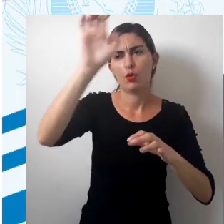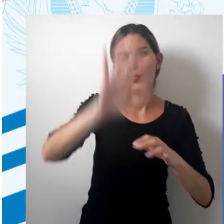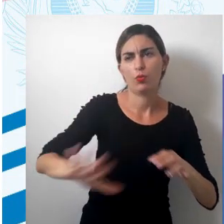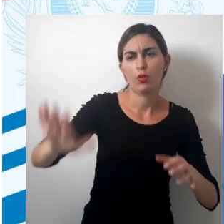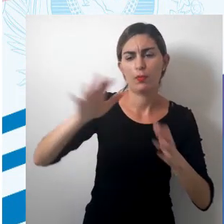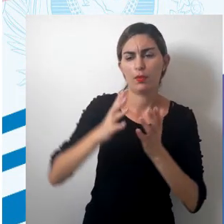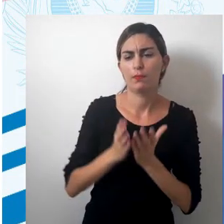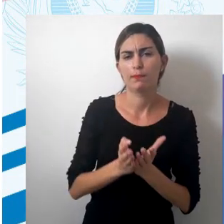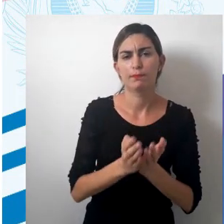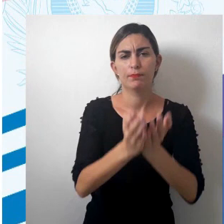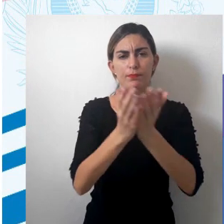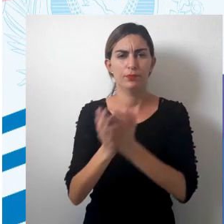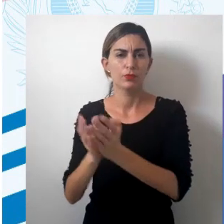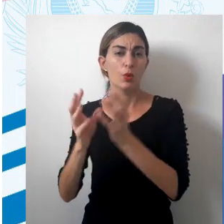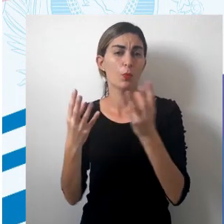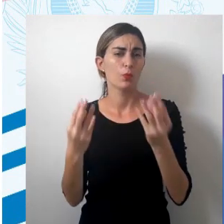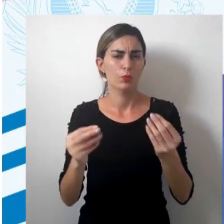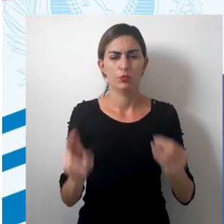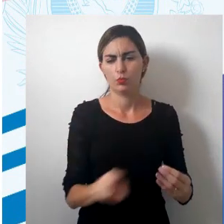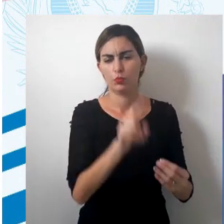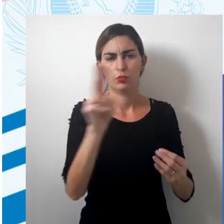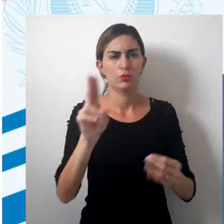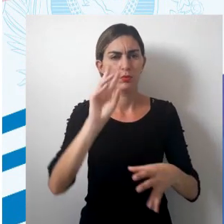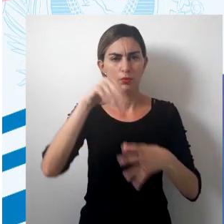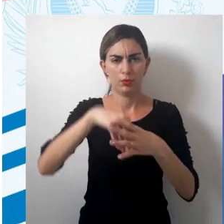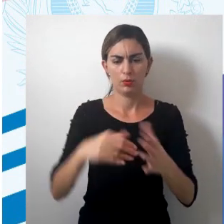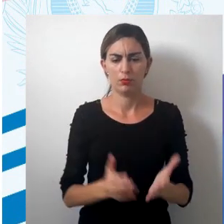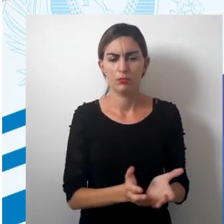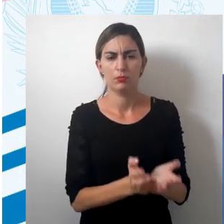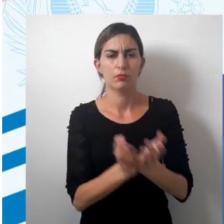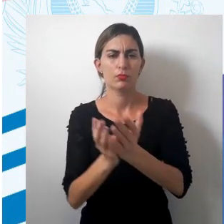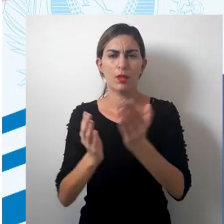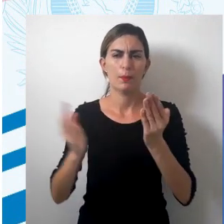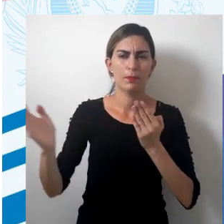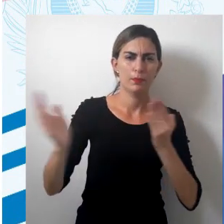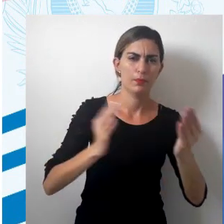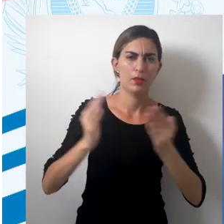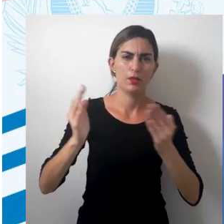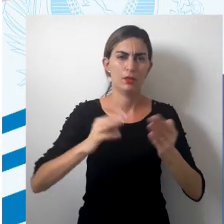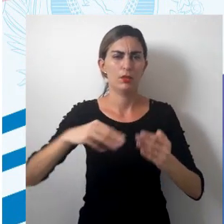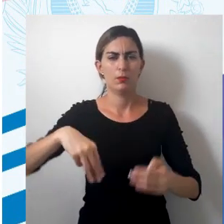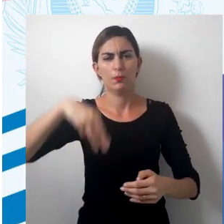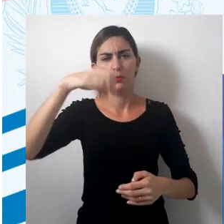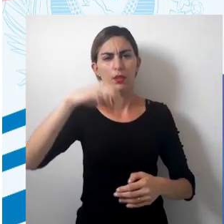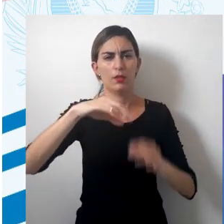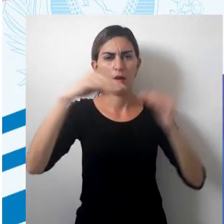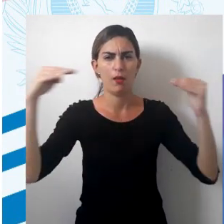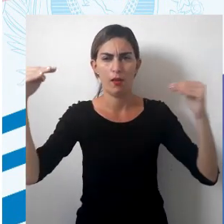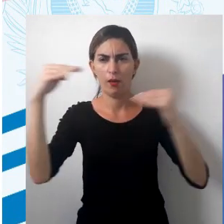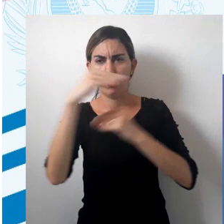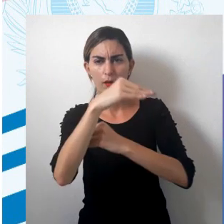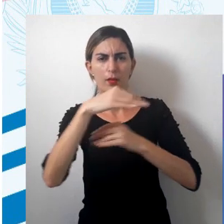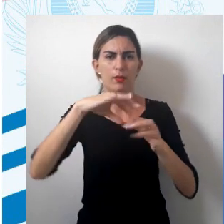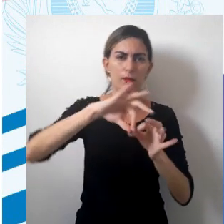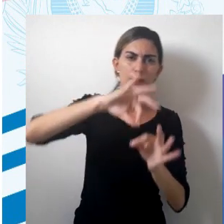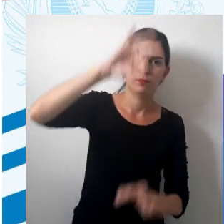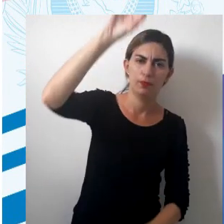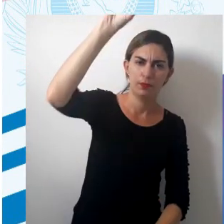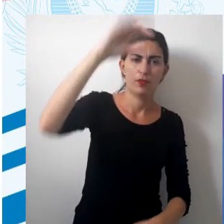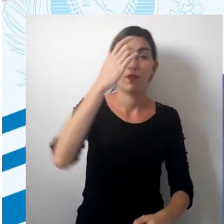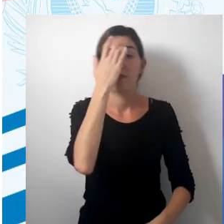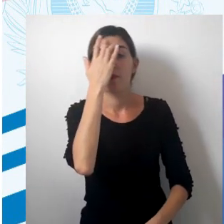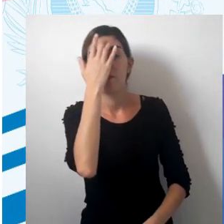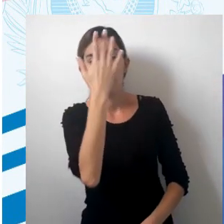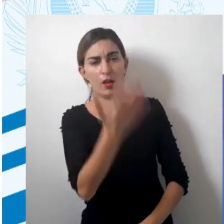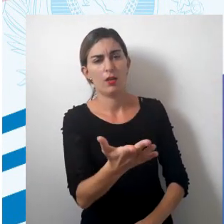europeia, então ela é muito utilizada dentro da navegação. Os paralelos e meridianos são retos e perpendiculares, isso daí